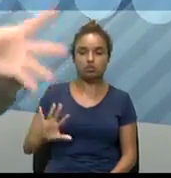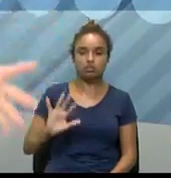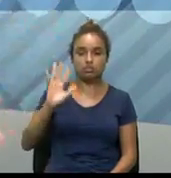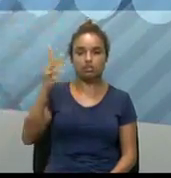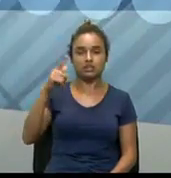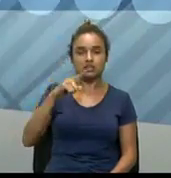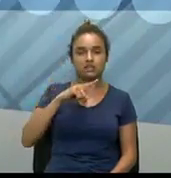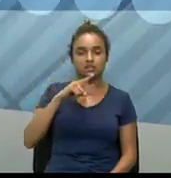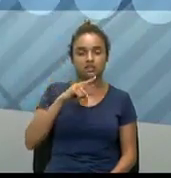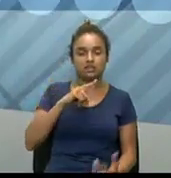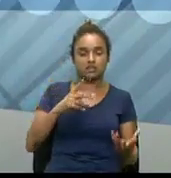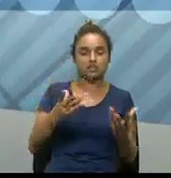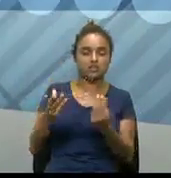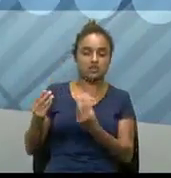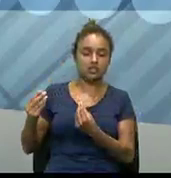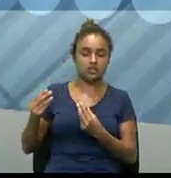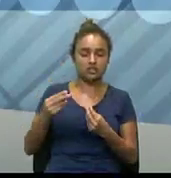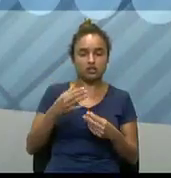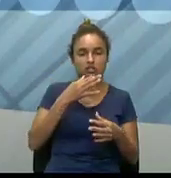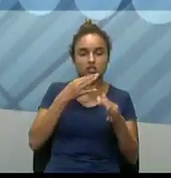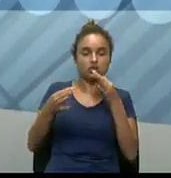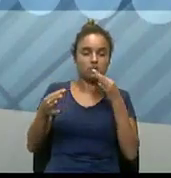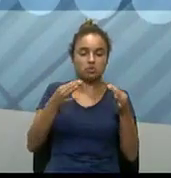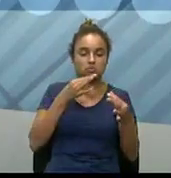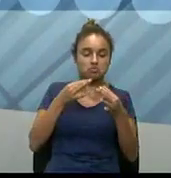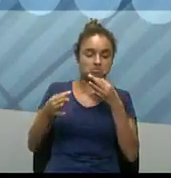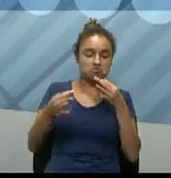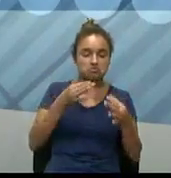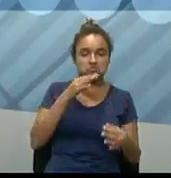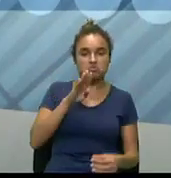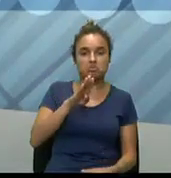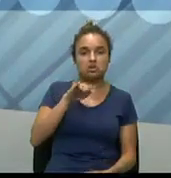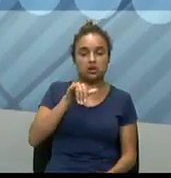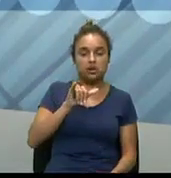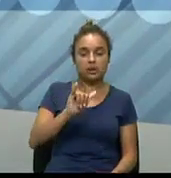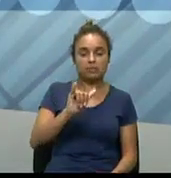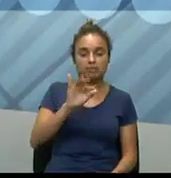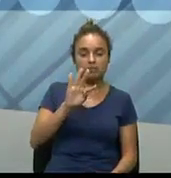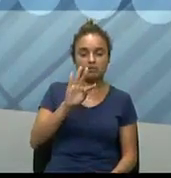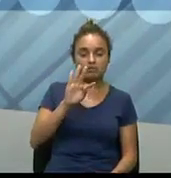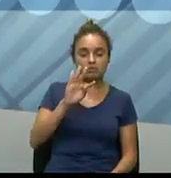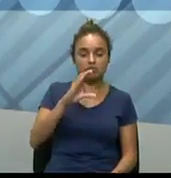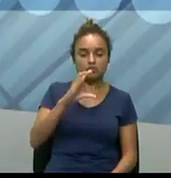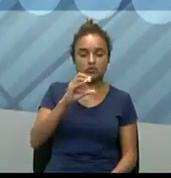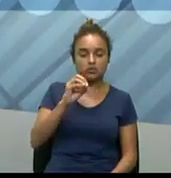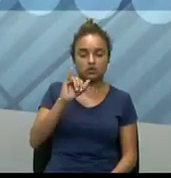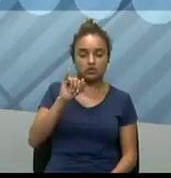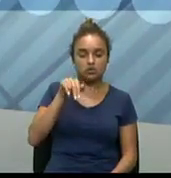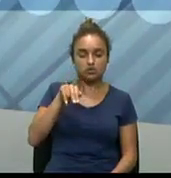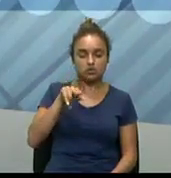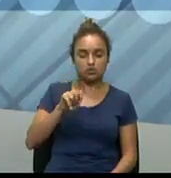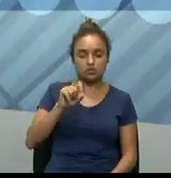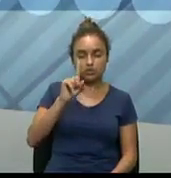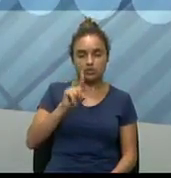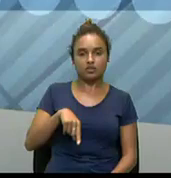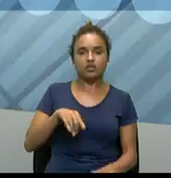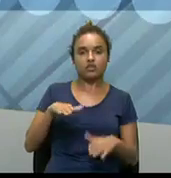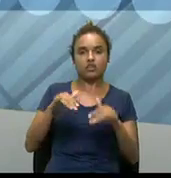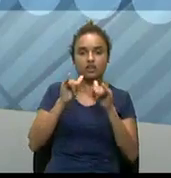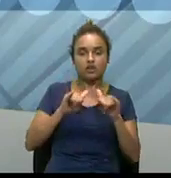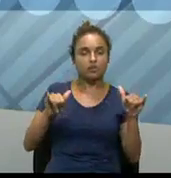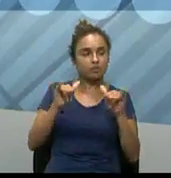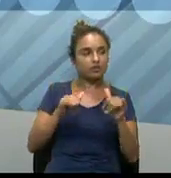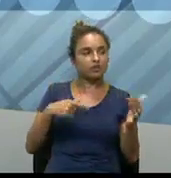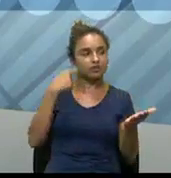febre, né? Todo mundo comentando a respeito, né? Todas as informações, quando falam de investimentos, vocês